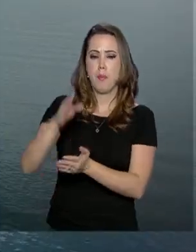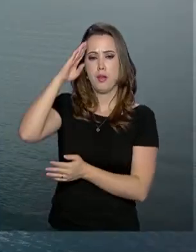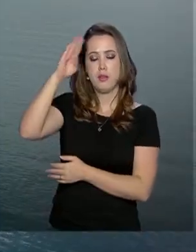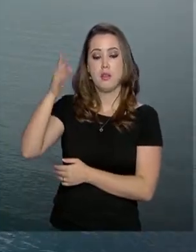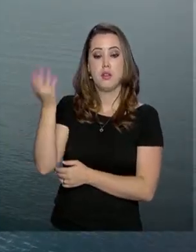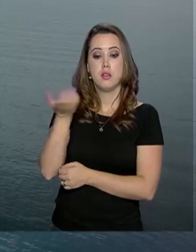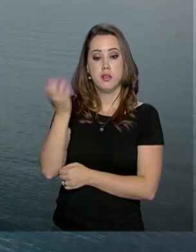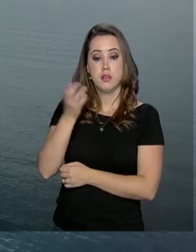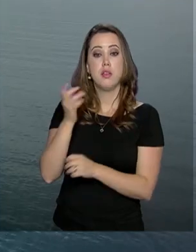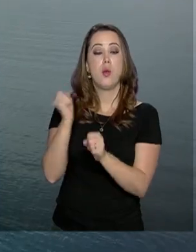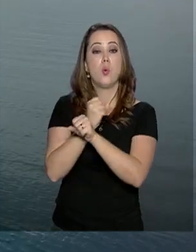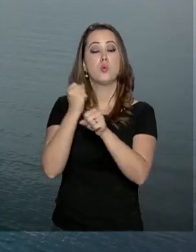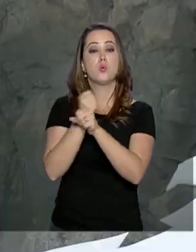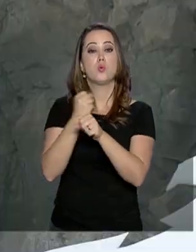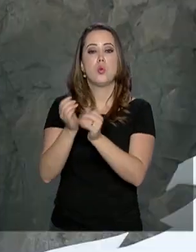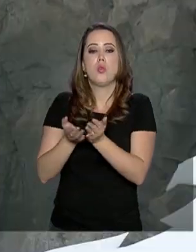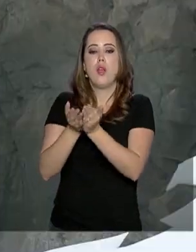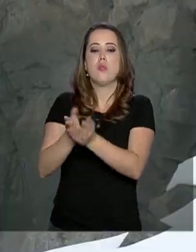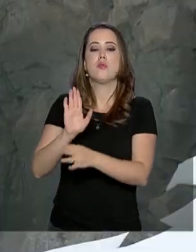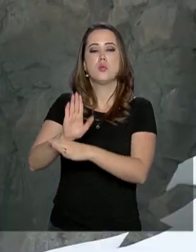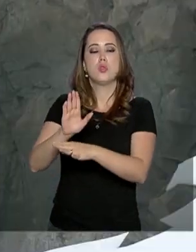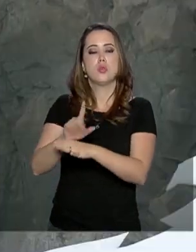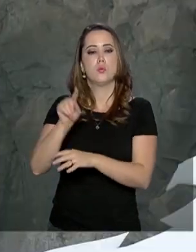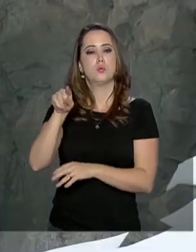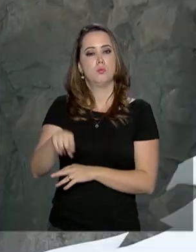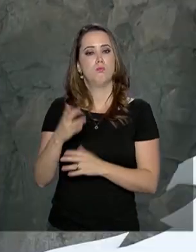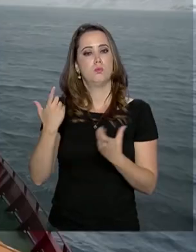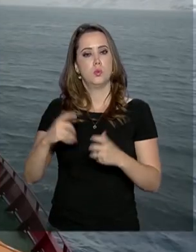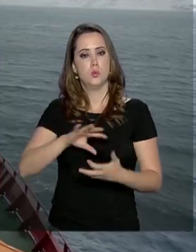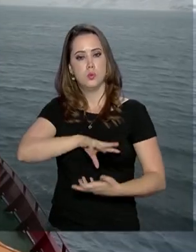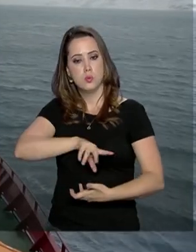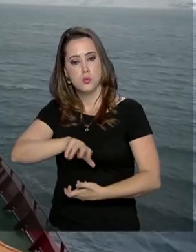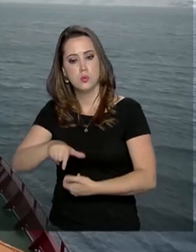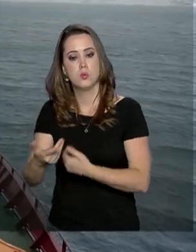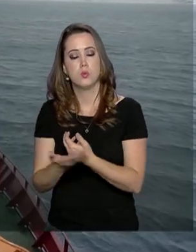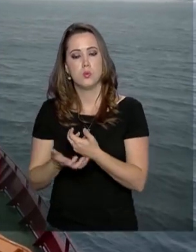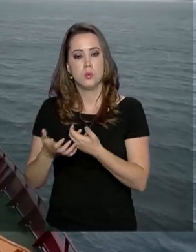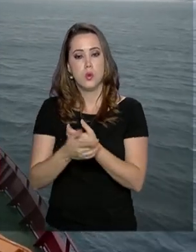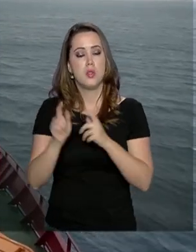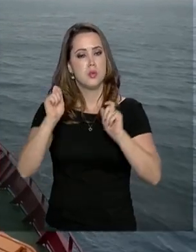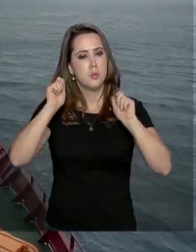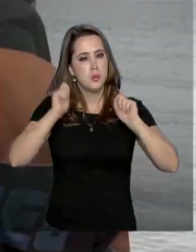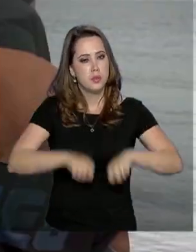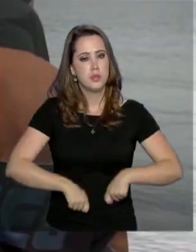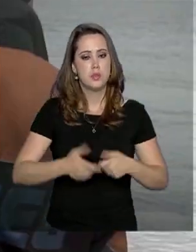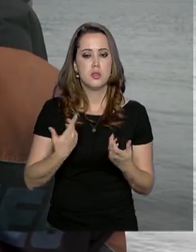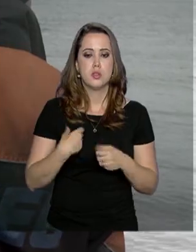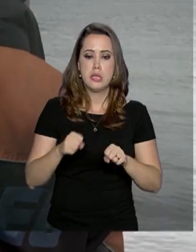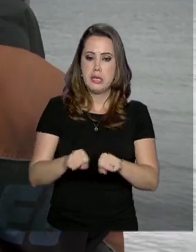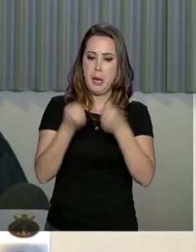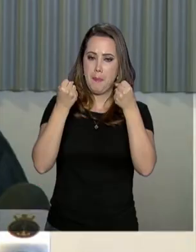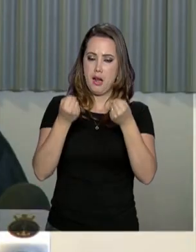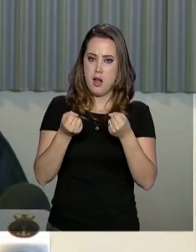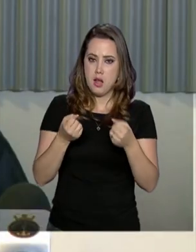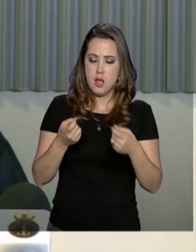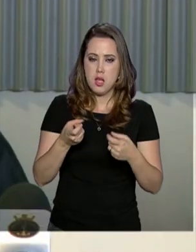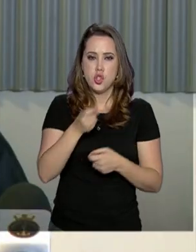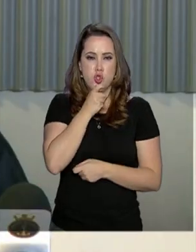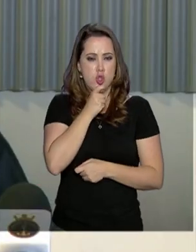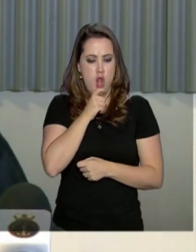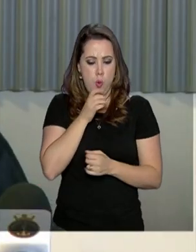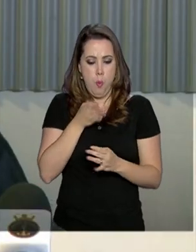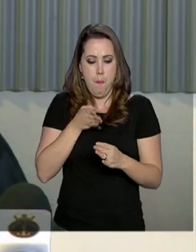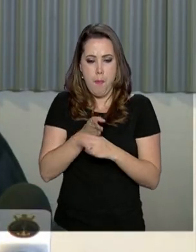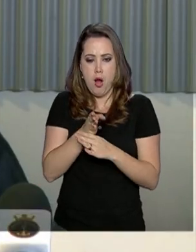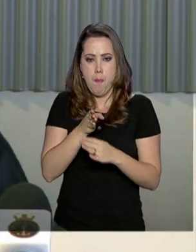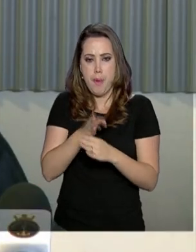fabricação de um navio de apoio ao Programa Antártico Brasileiro. Esse, com capacidade de quebrar gelo. Nós já